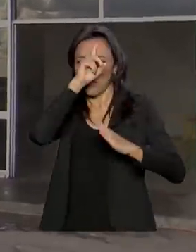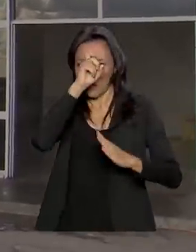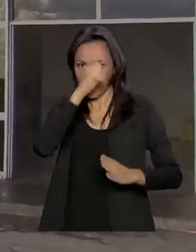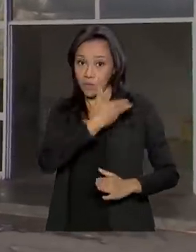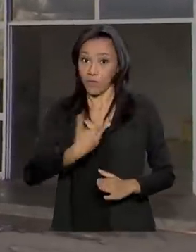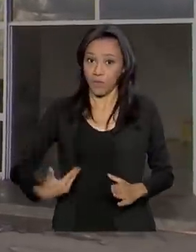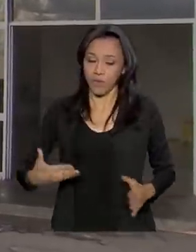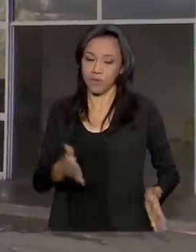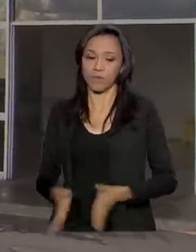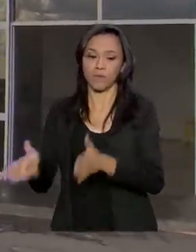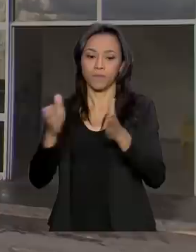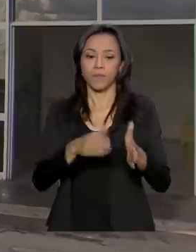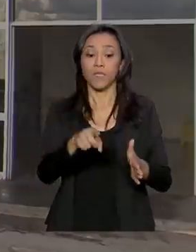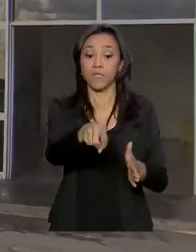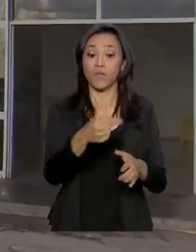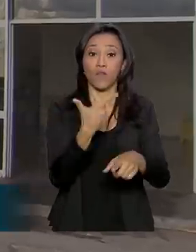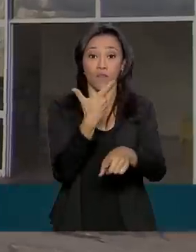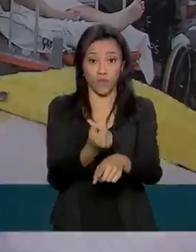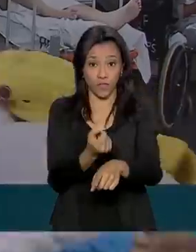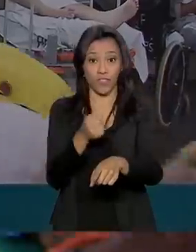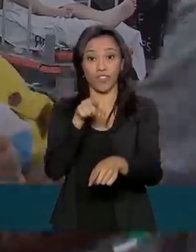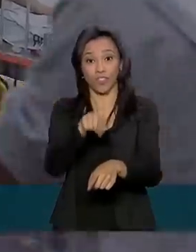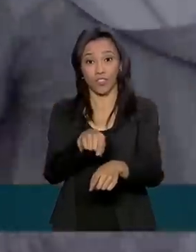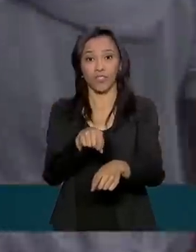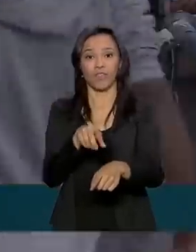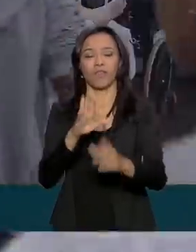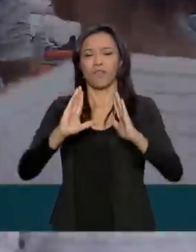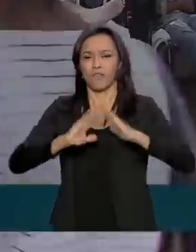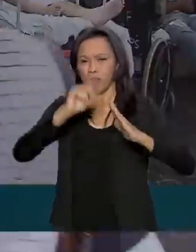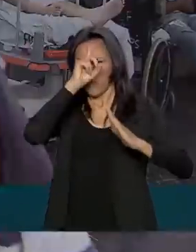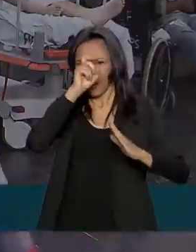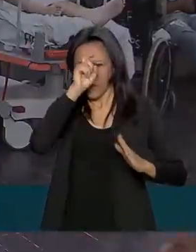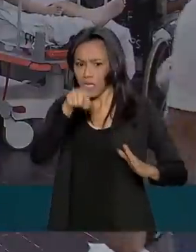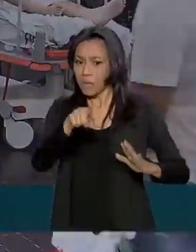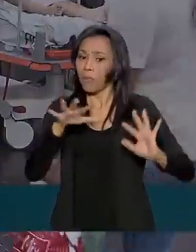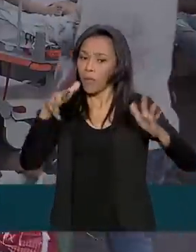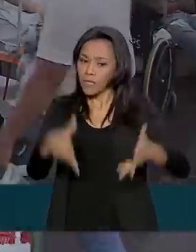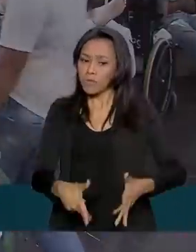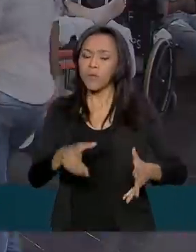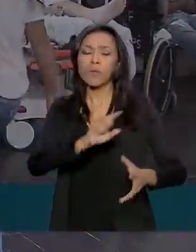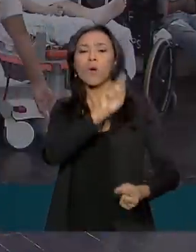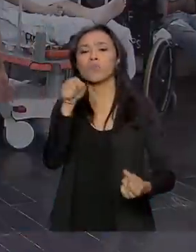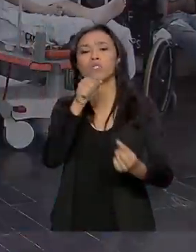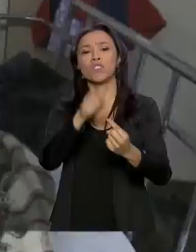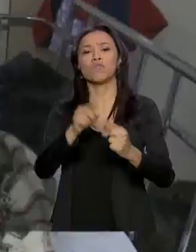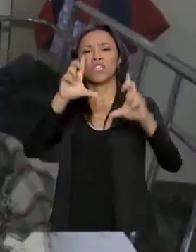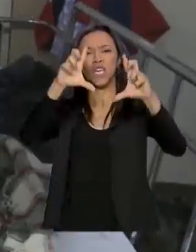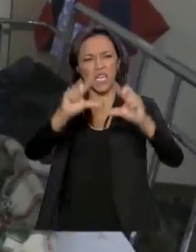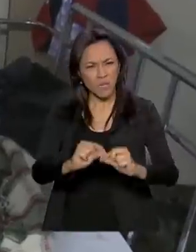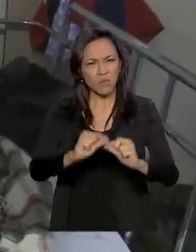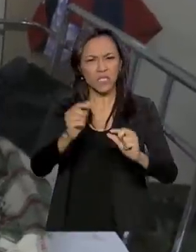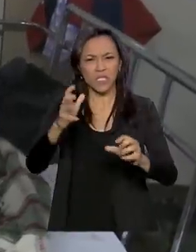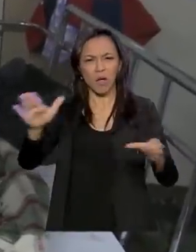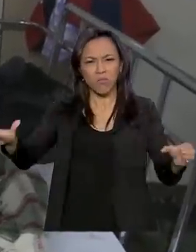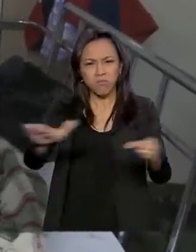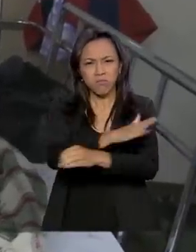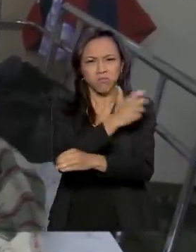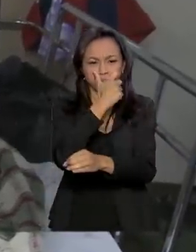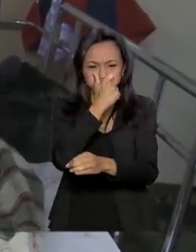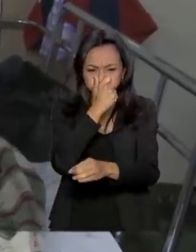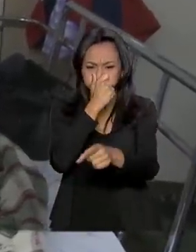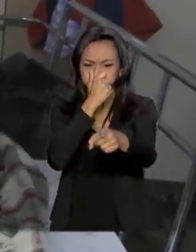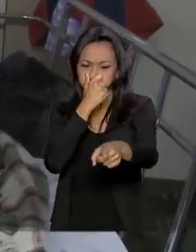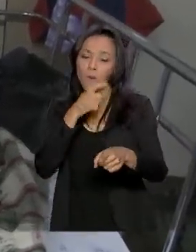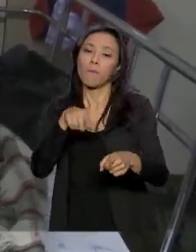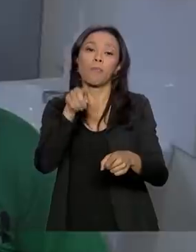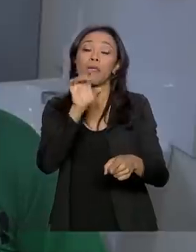São 20 unidades do SUS que participam do projeto para diminuir a superlotação nas emergências. Como resultado das mudanças,